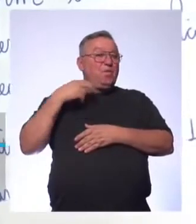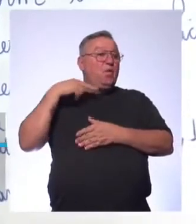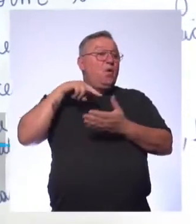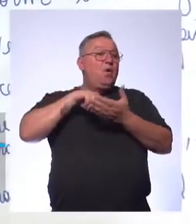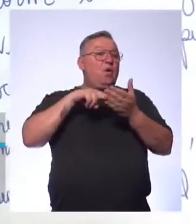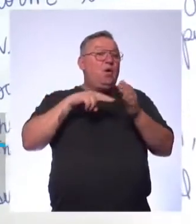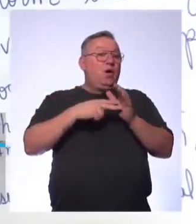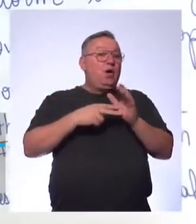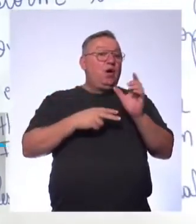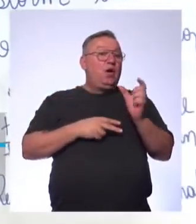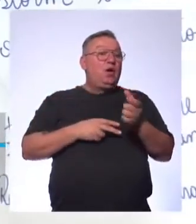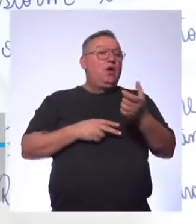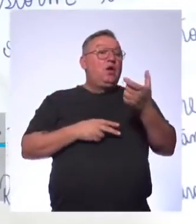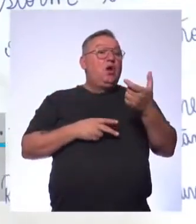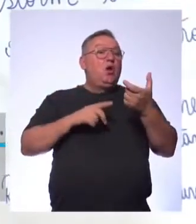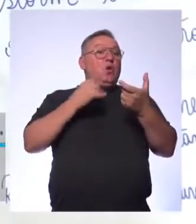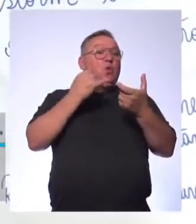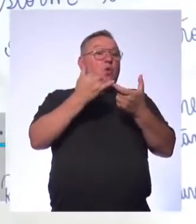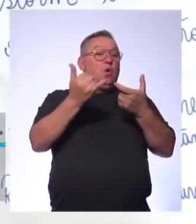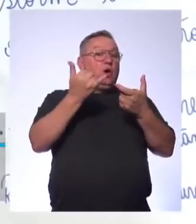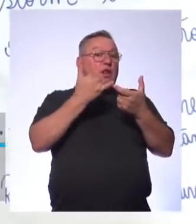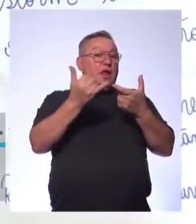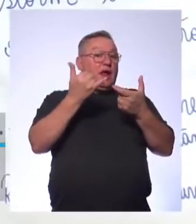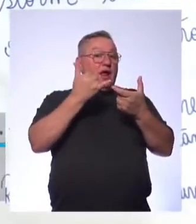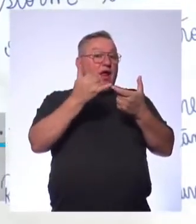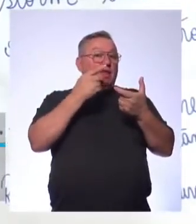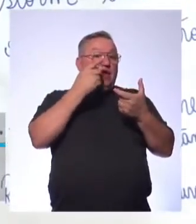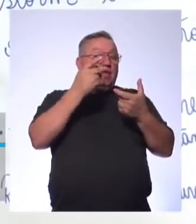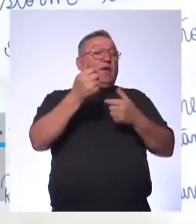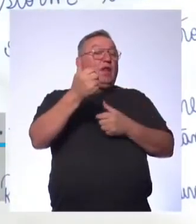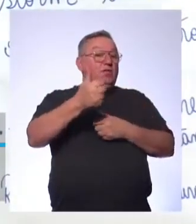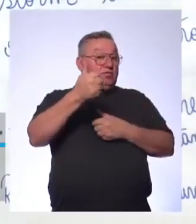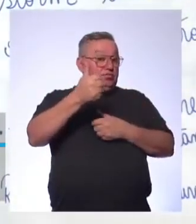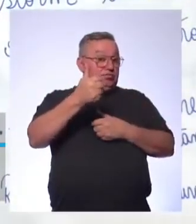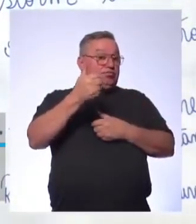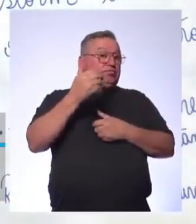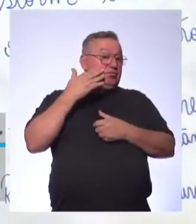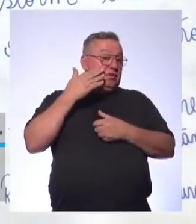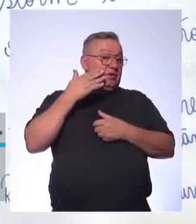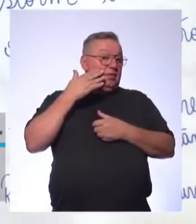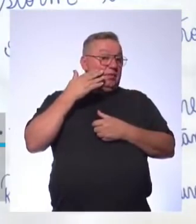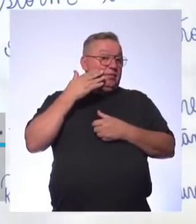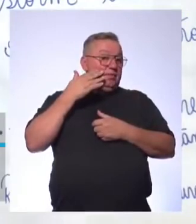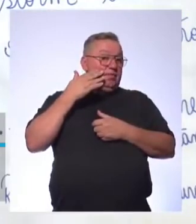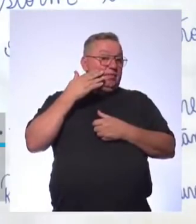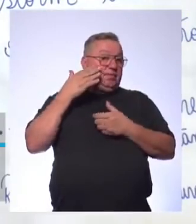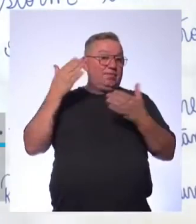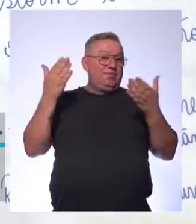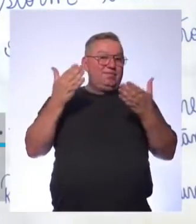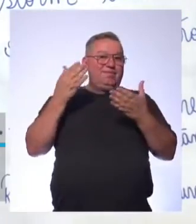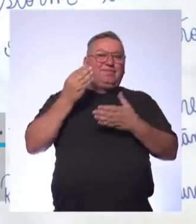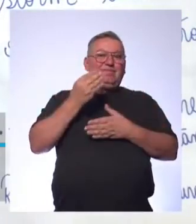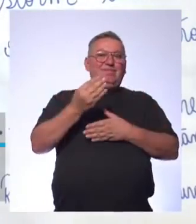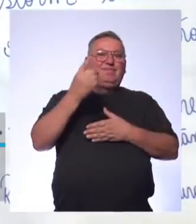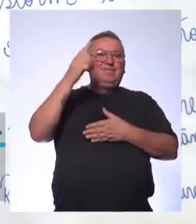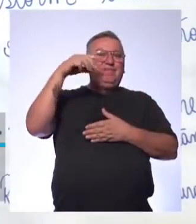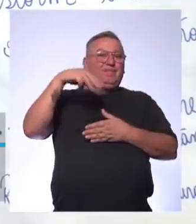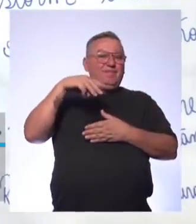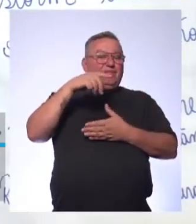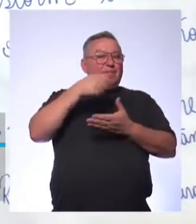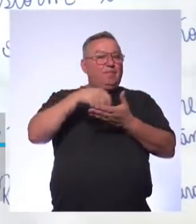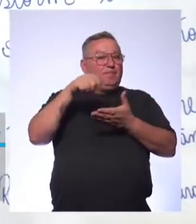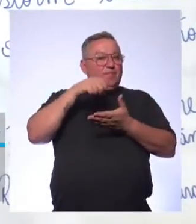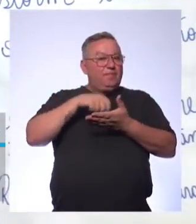Então nem vou mais explicar Vocês fizeram o joinha lá falando que já sabiam Então agora Vou dar um minutinho pra vocês